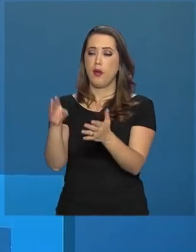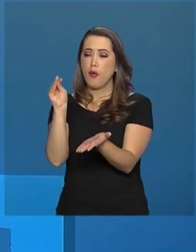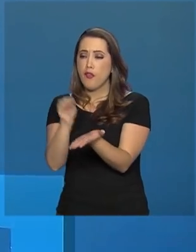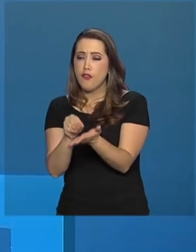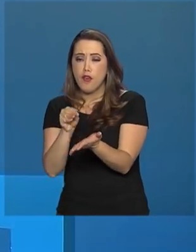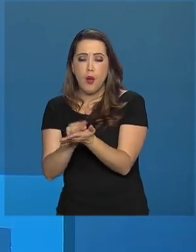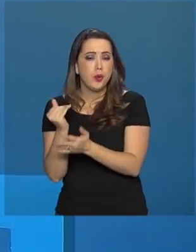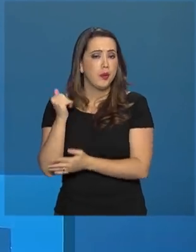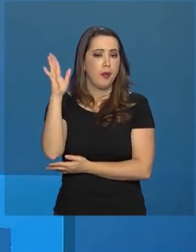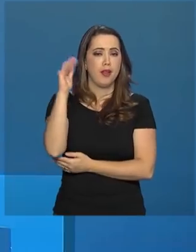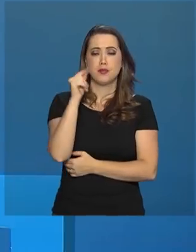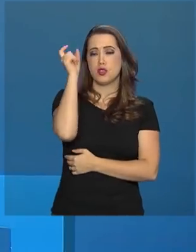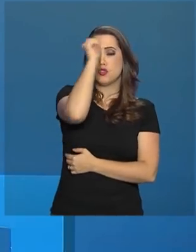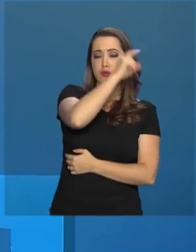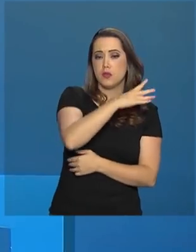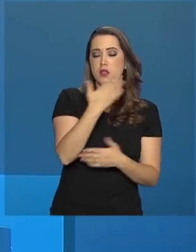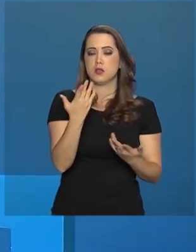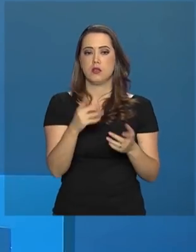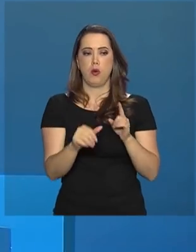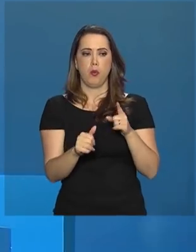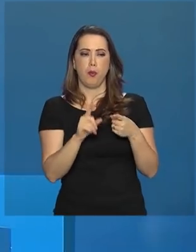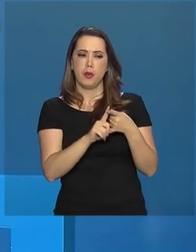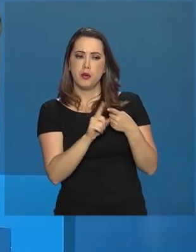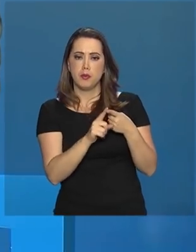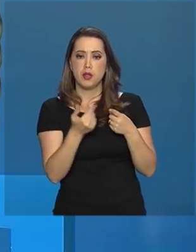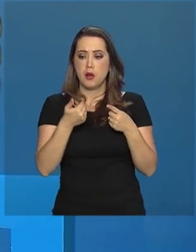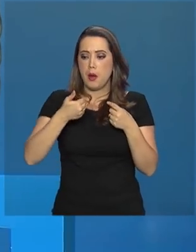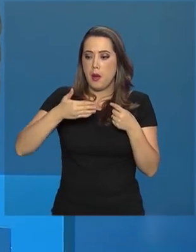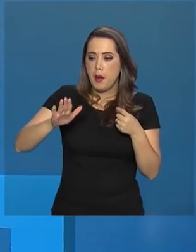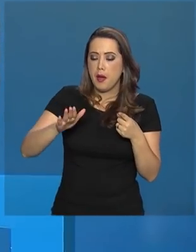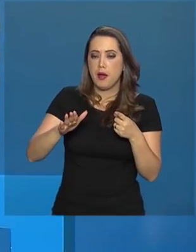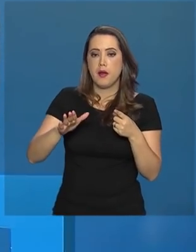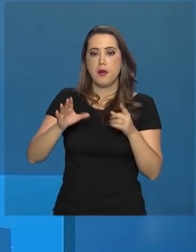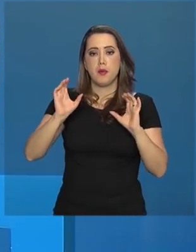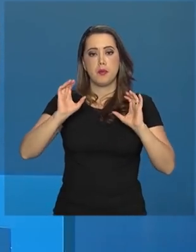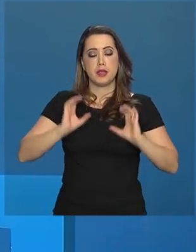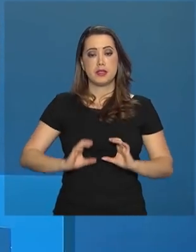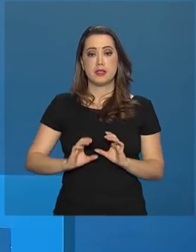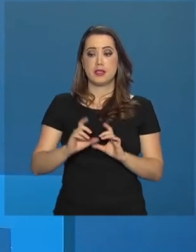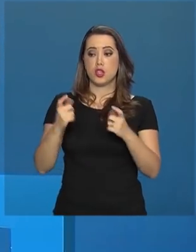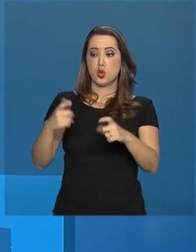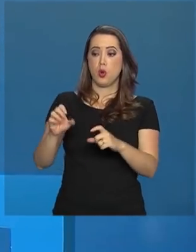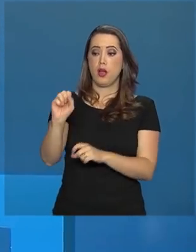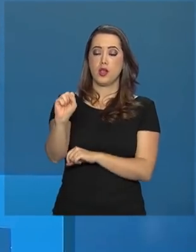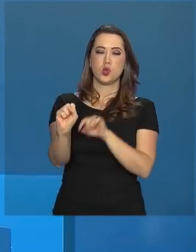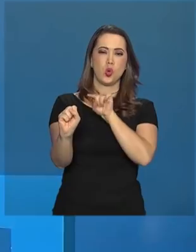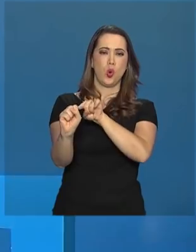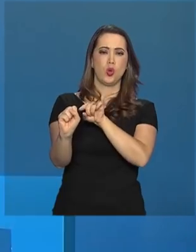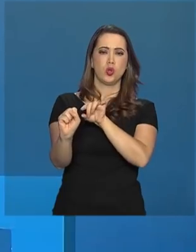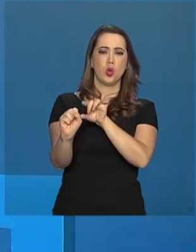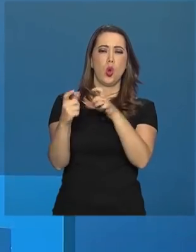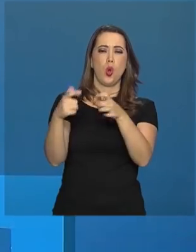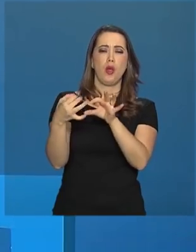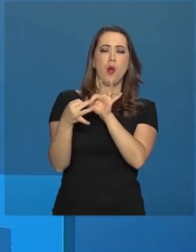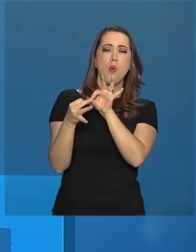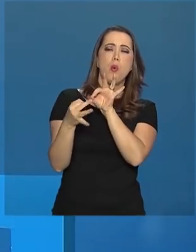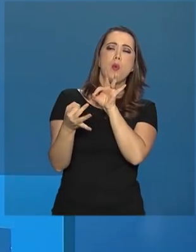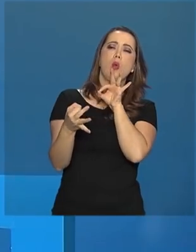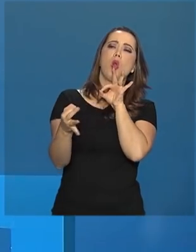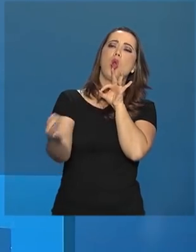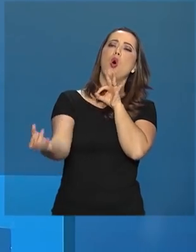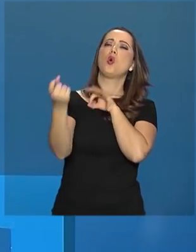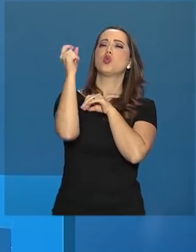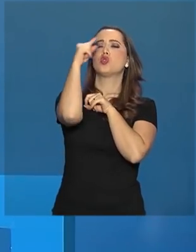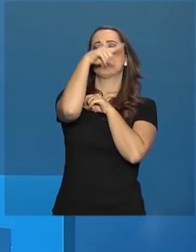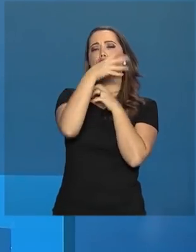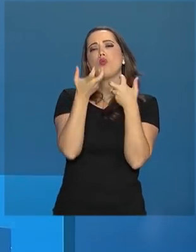maior dificuldade. Então, primeiro, abre as cidades de perfil 8, localidades de difícil acesso. É o